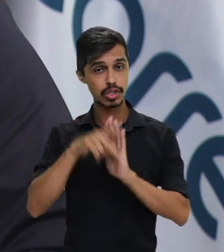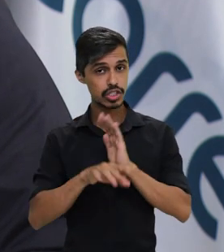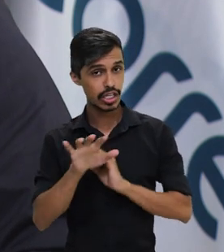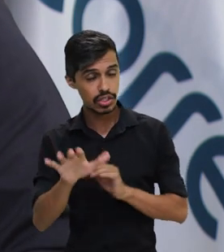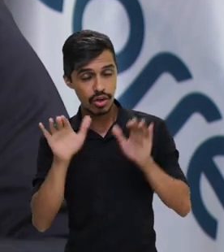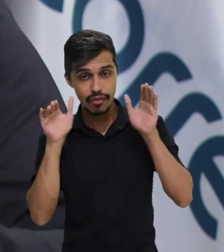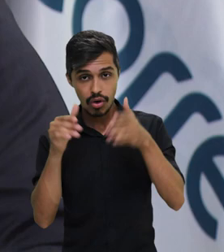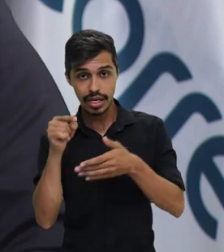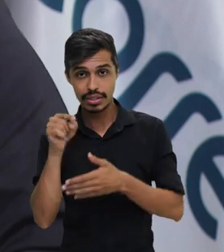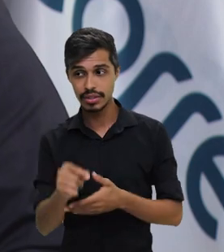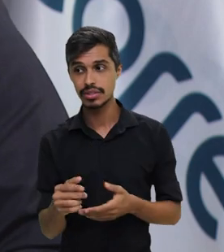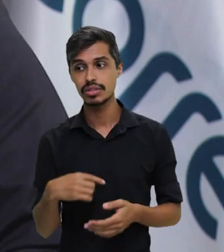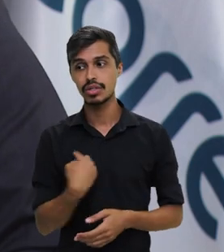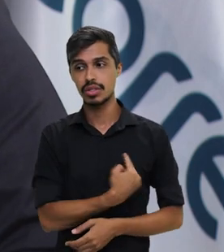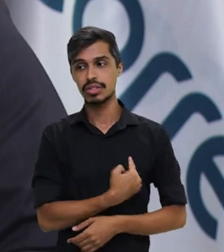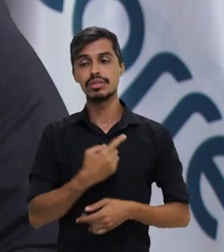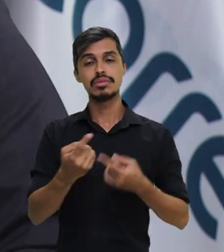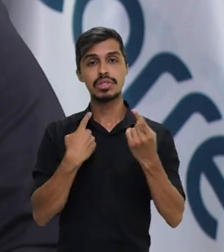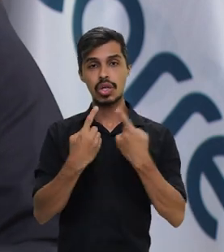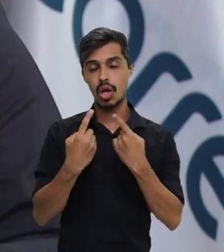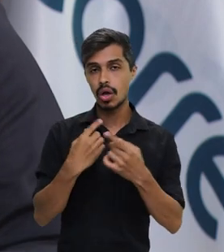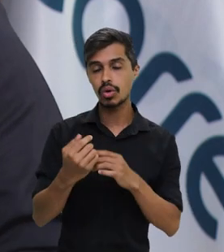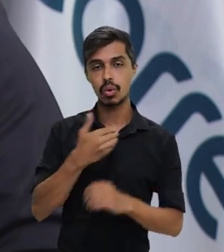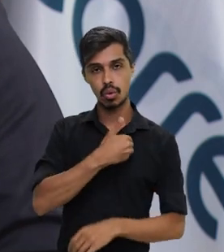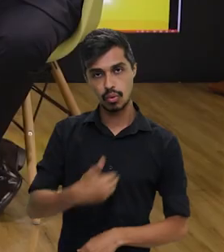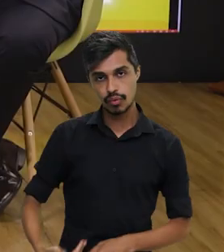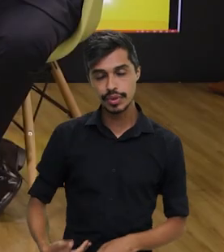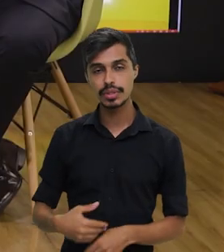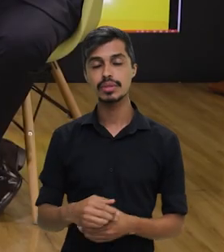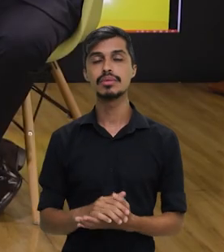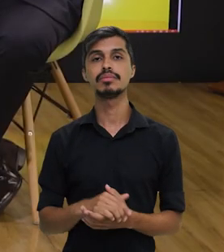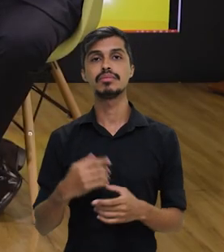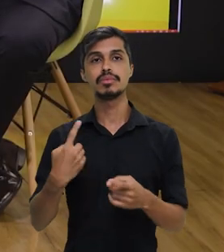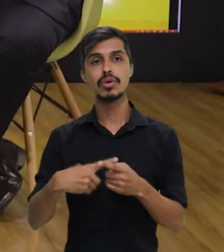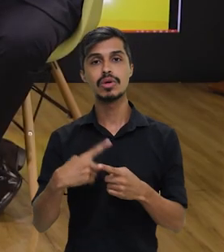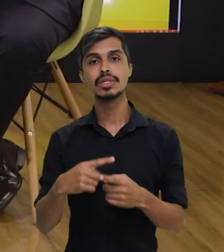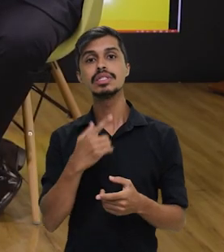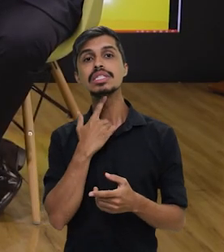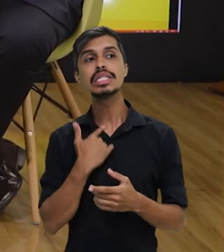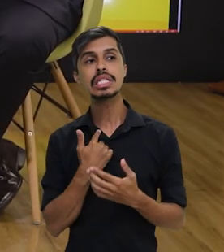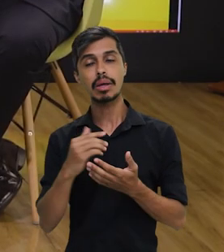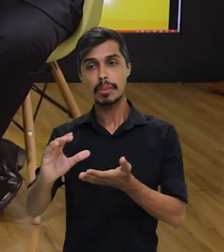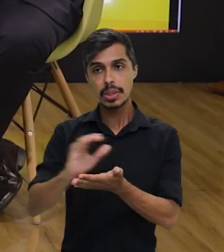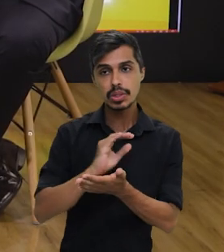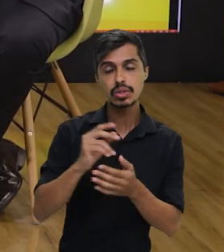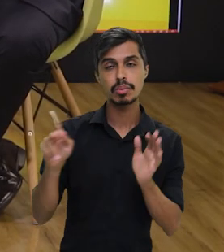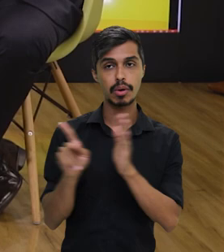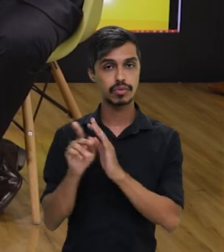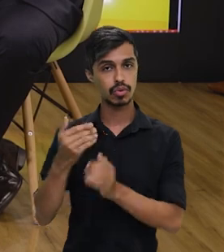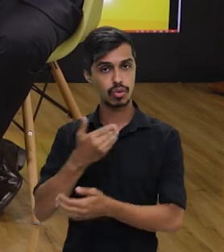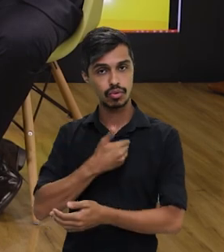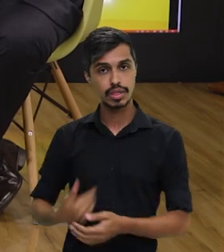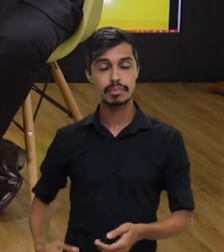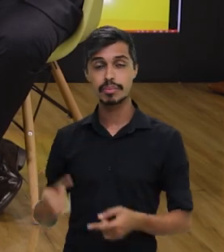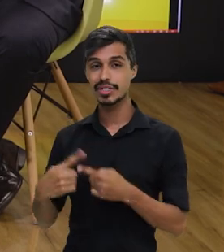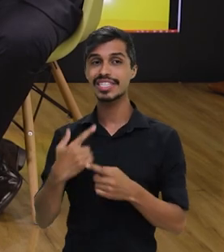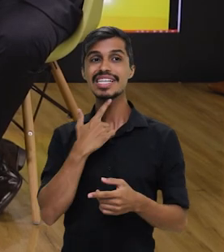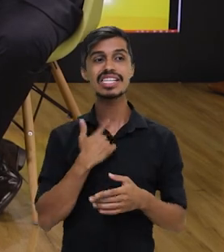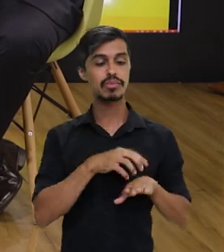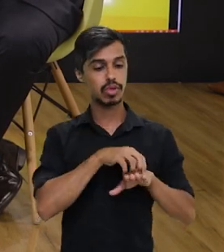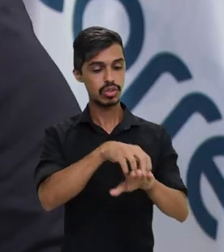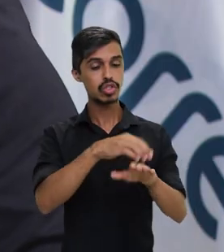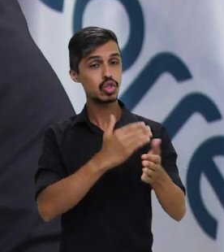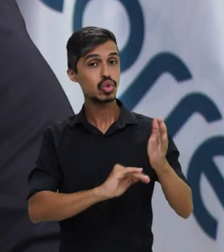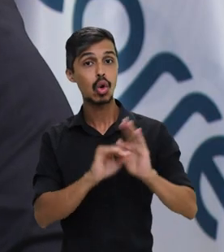específico que a gente está discutindo com o governo, inclusive com fontes de financiamento, que é a substituição mesmo da nossa